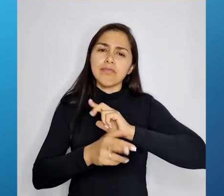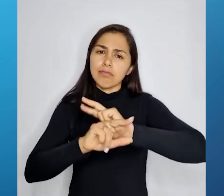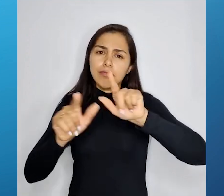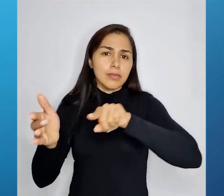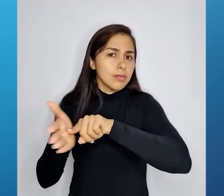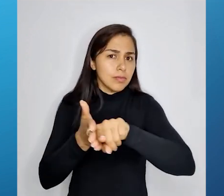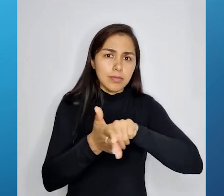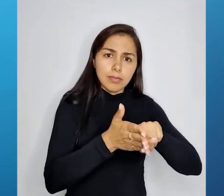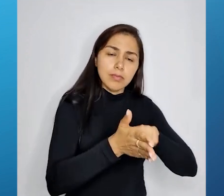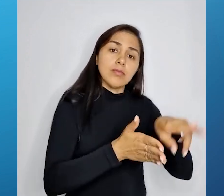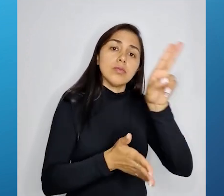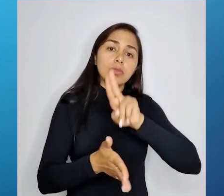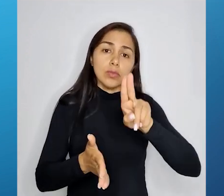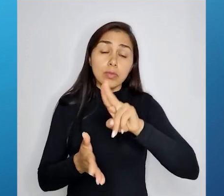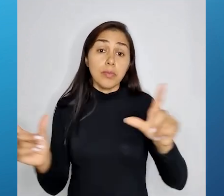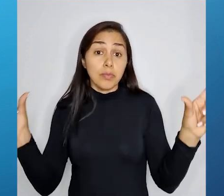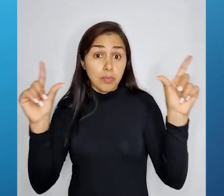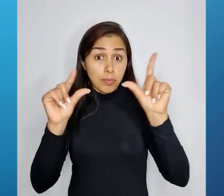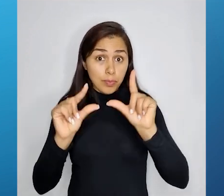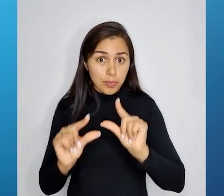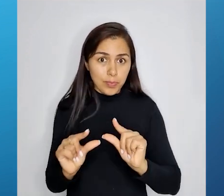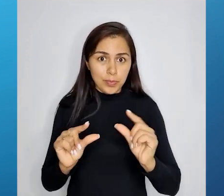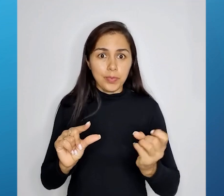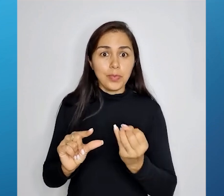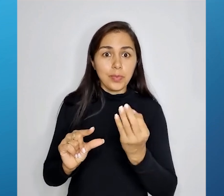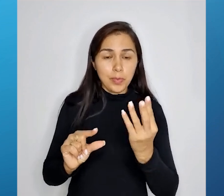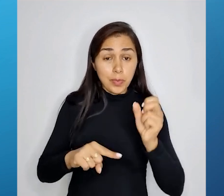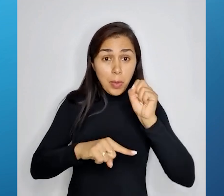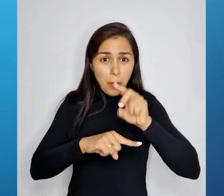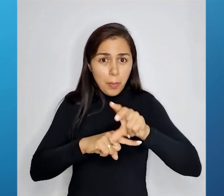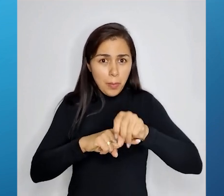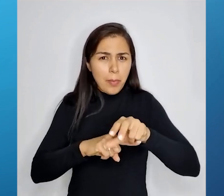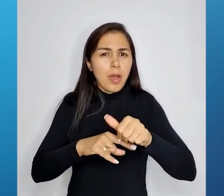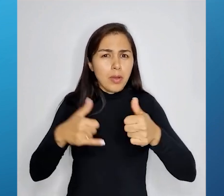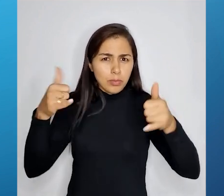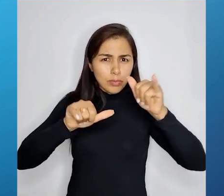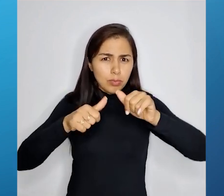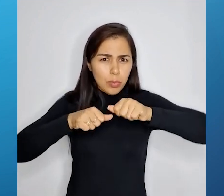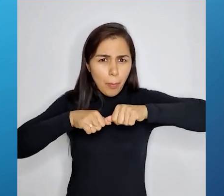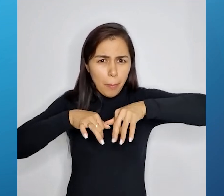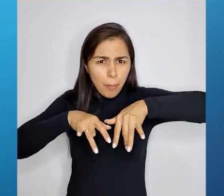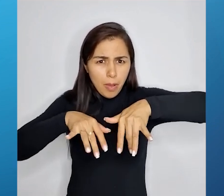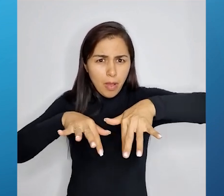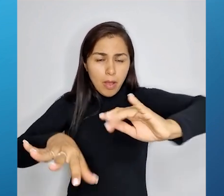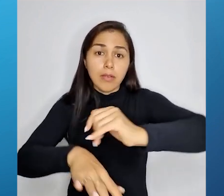relacionadas a isso, para que se diminua cada vez mais esses produtos químicos na natureza.